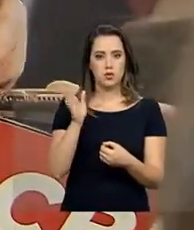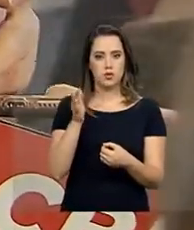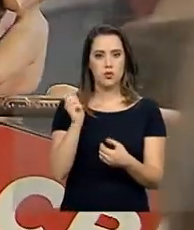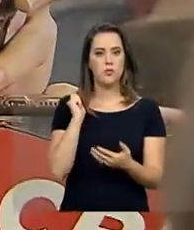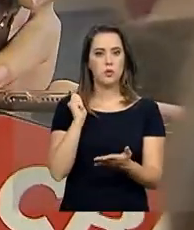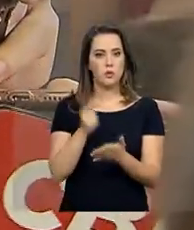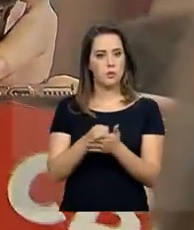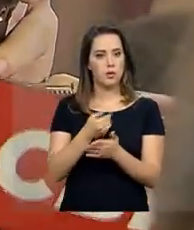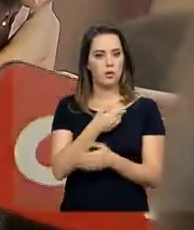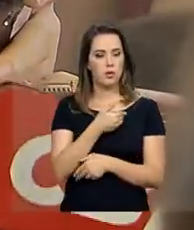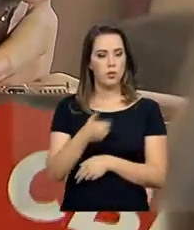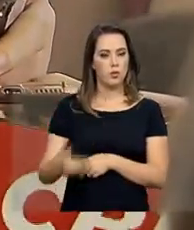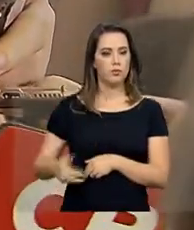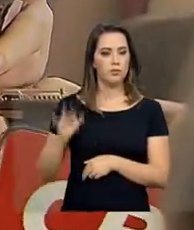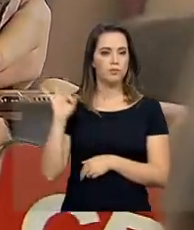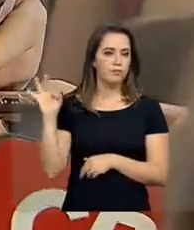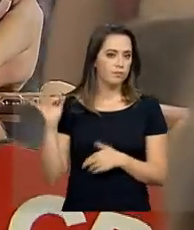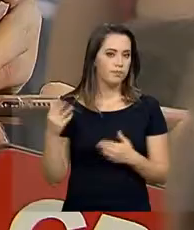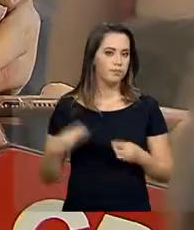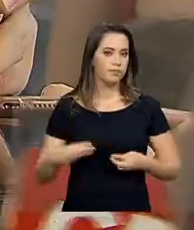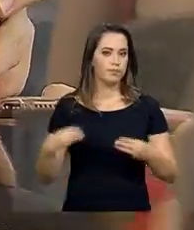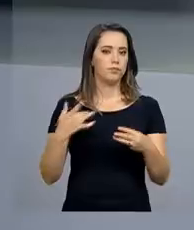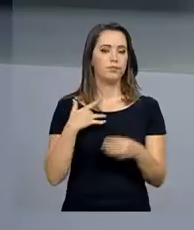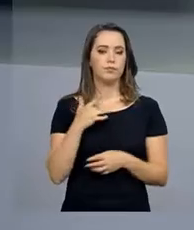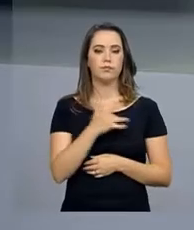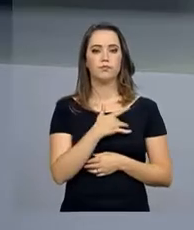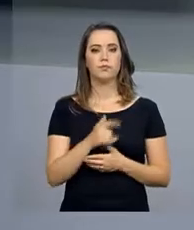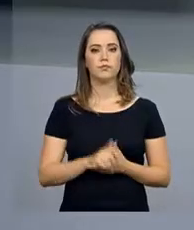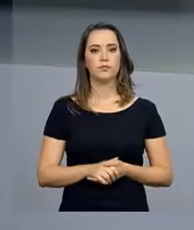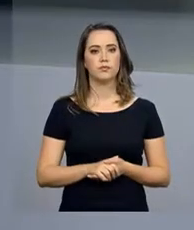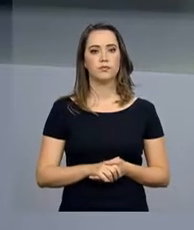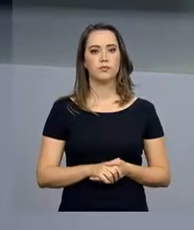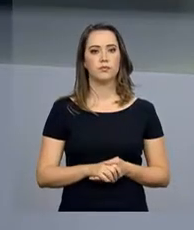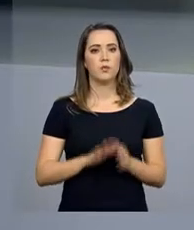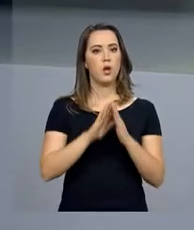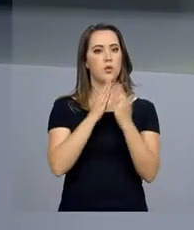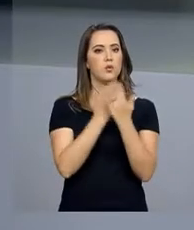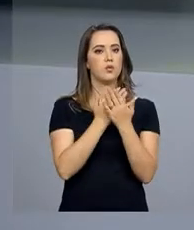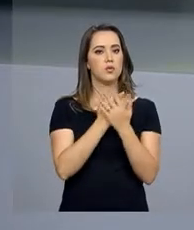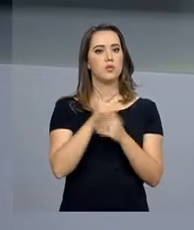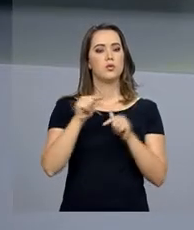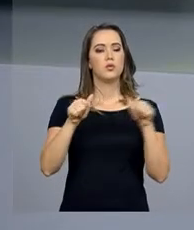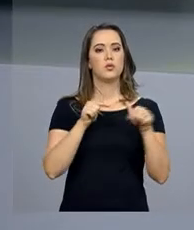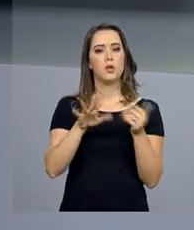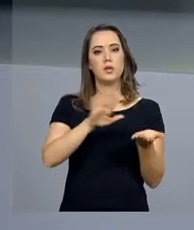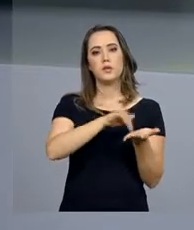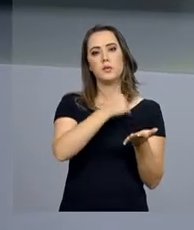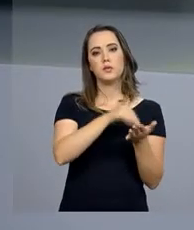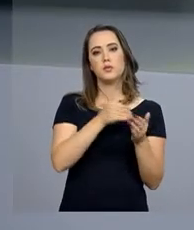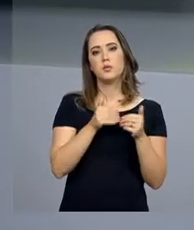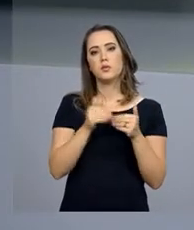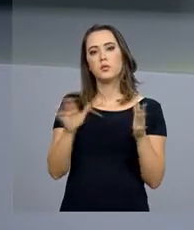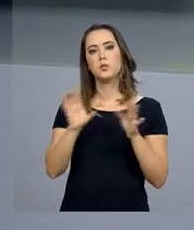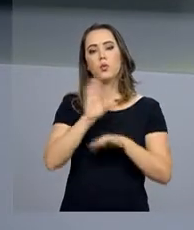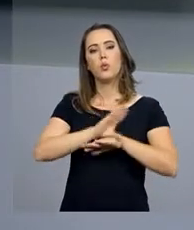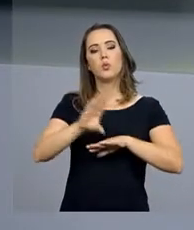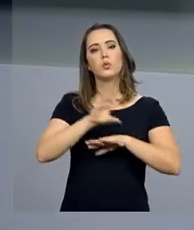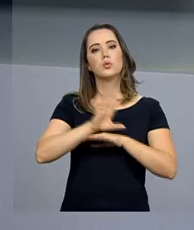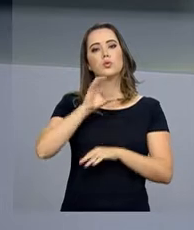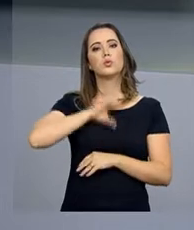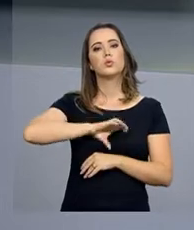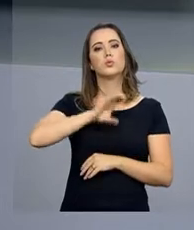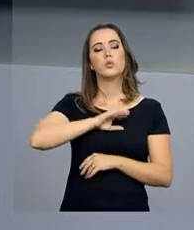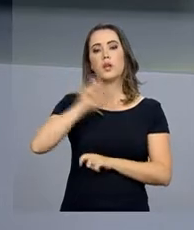supridos com recursos por parte do Ministério da Saúde. A Escola do Trabalhador está com inscrições abertas para o curso de